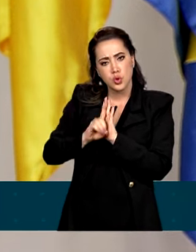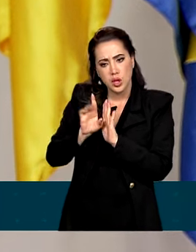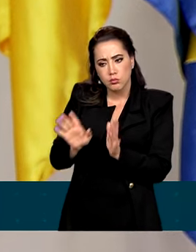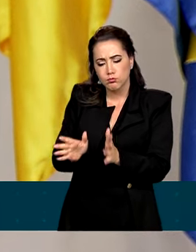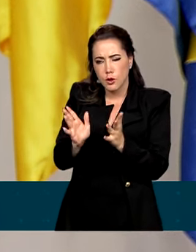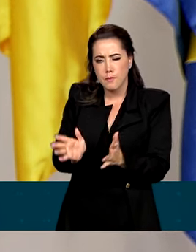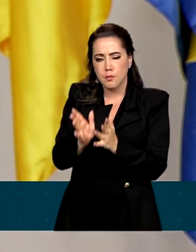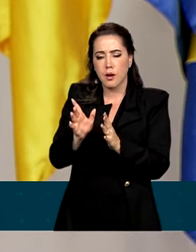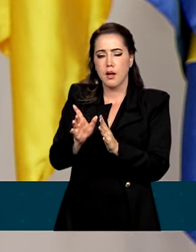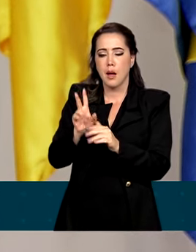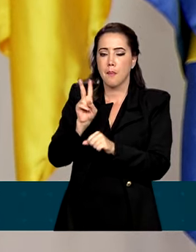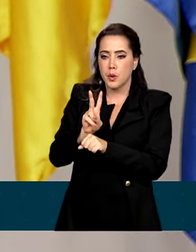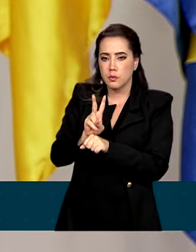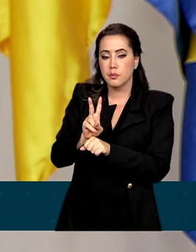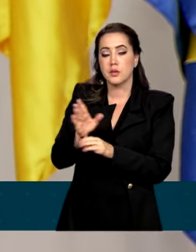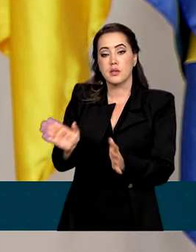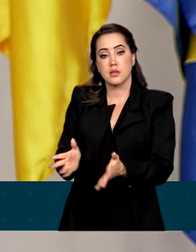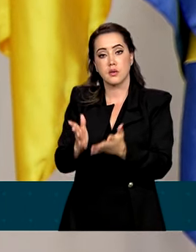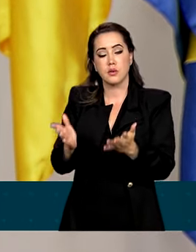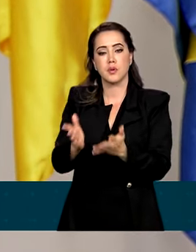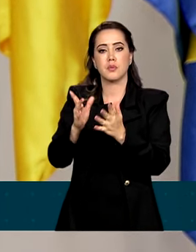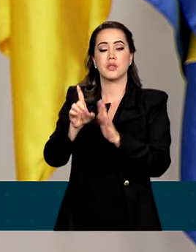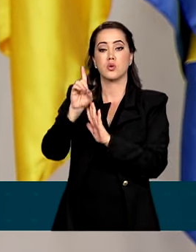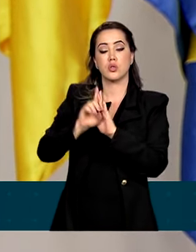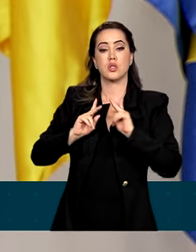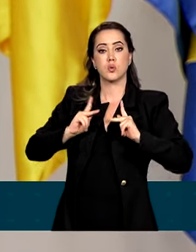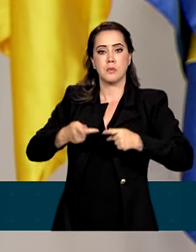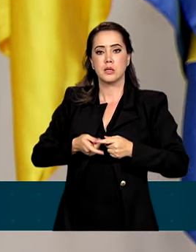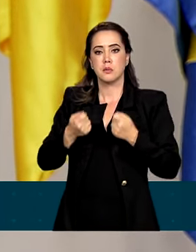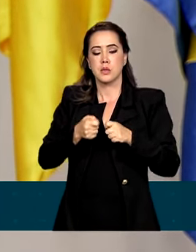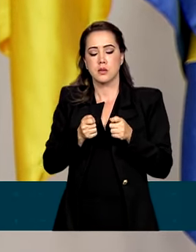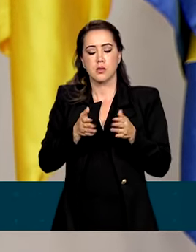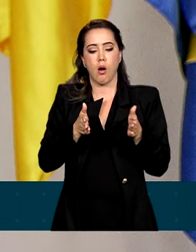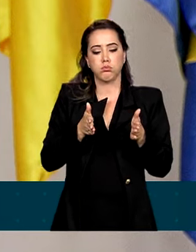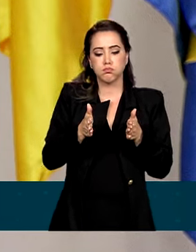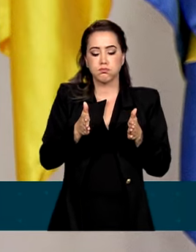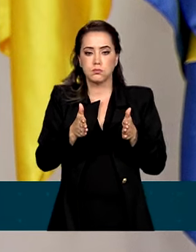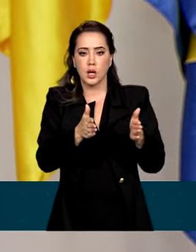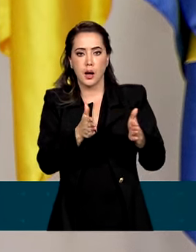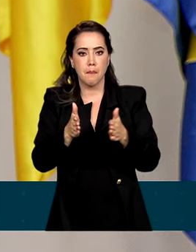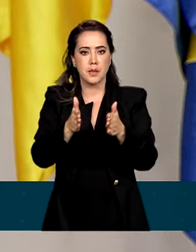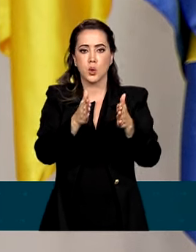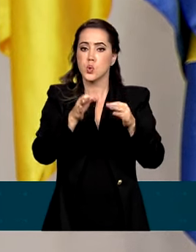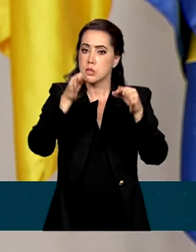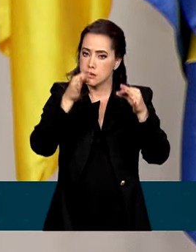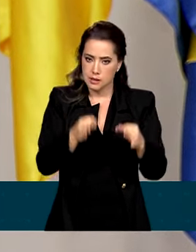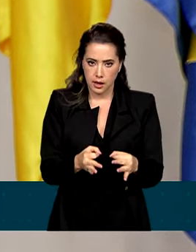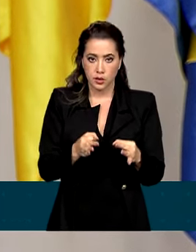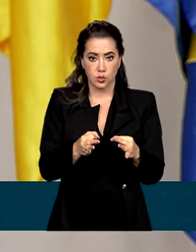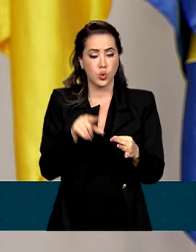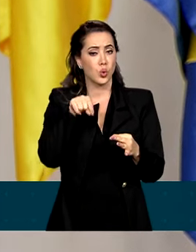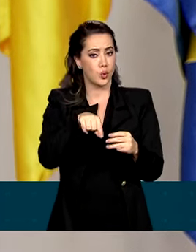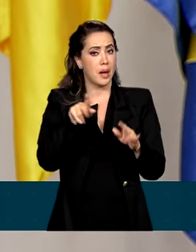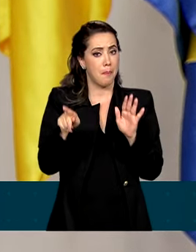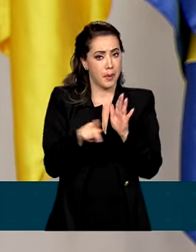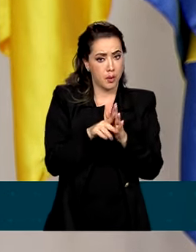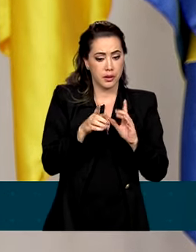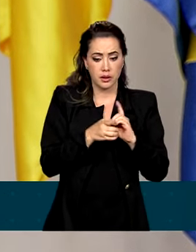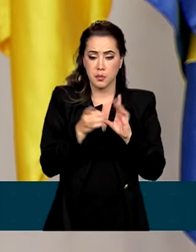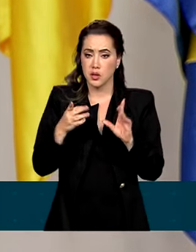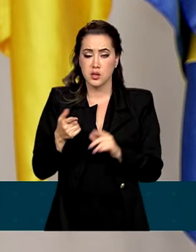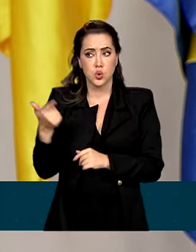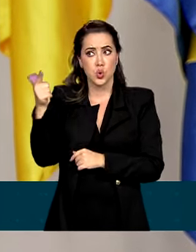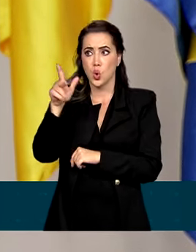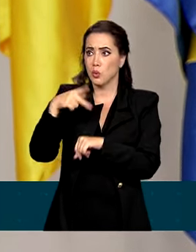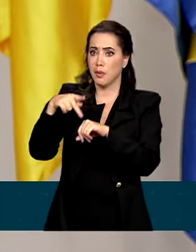requerem limites bem traçados à compreensão do que faz parte do jogo democrático e daquilo que é inconcebível em qualquer